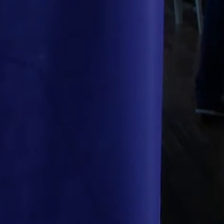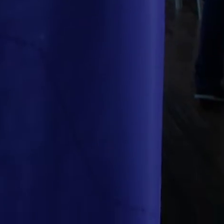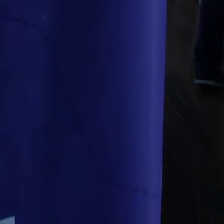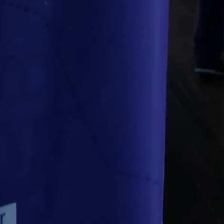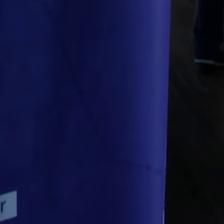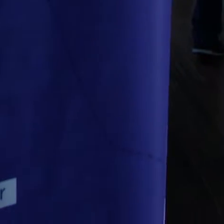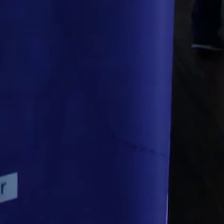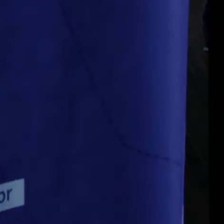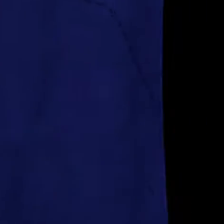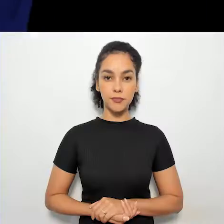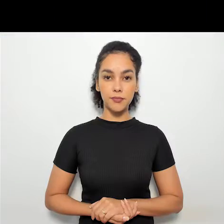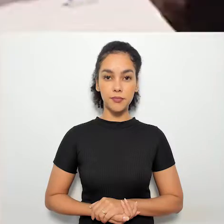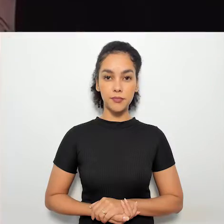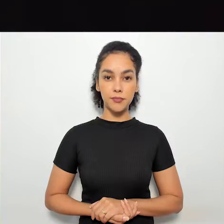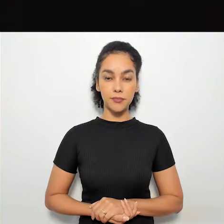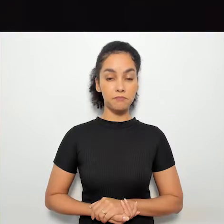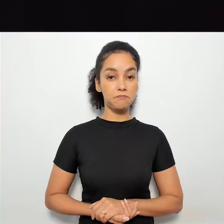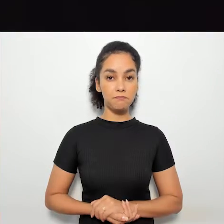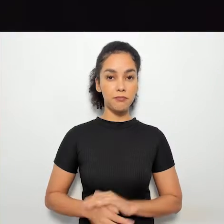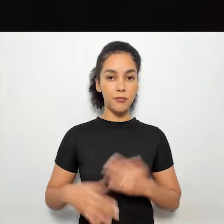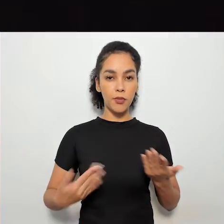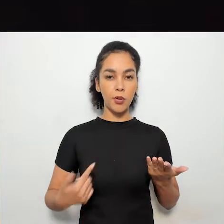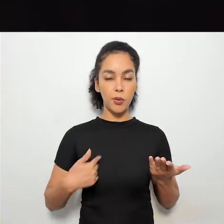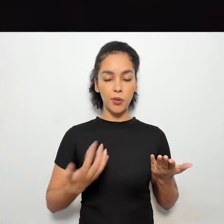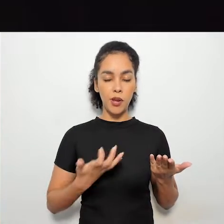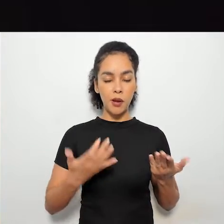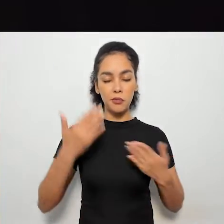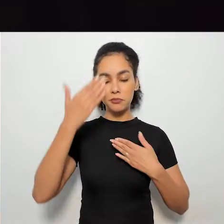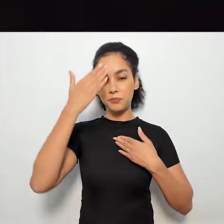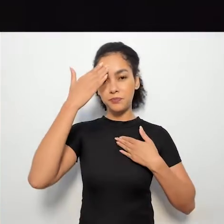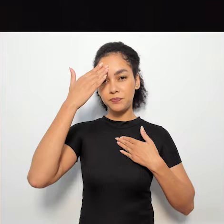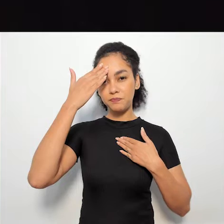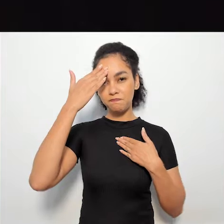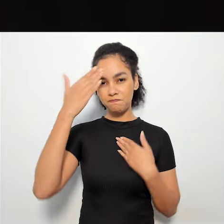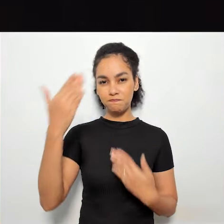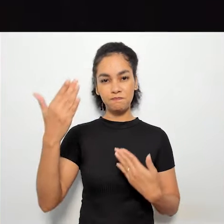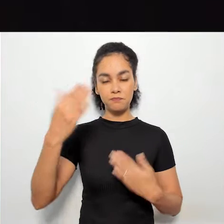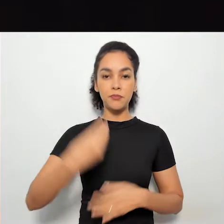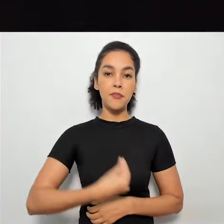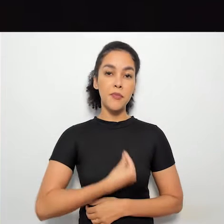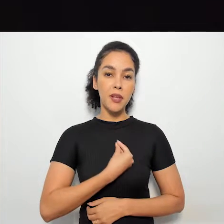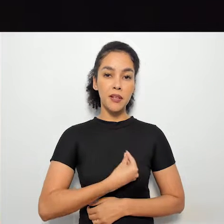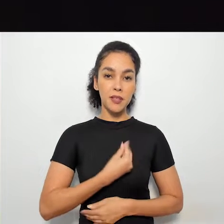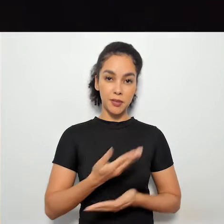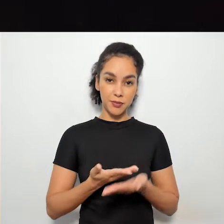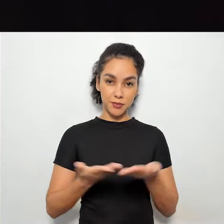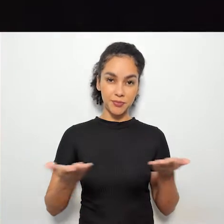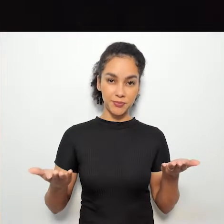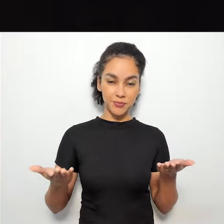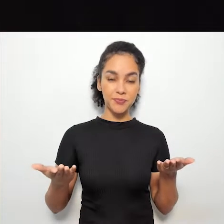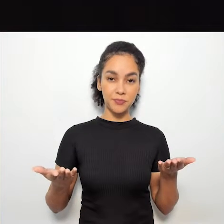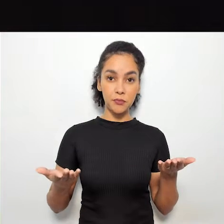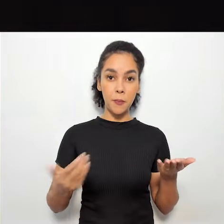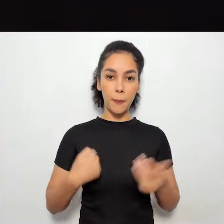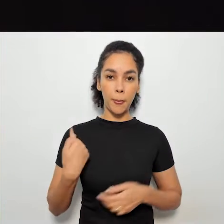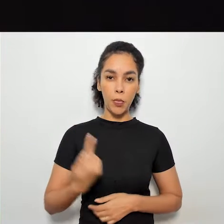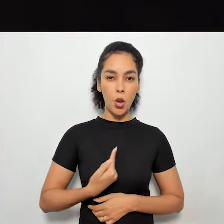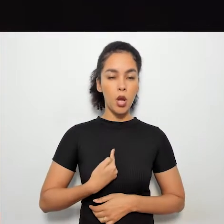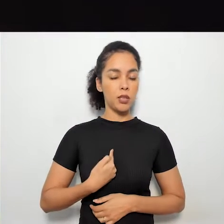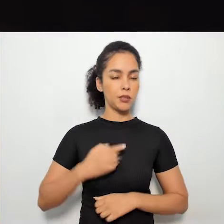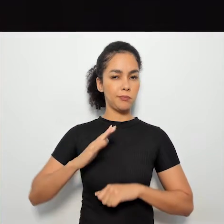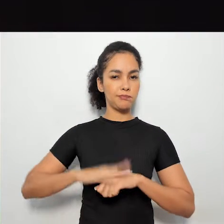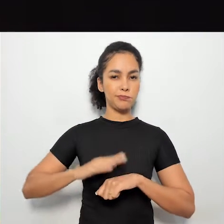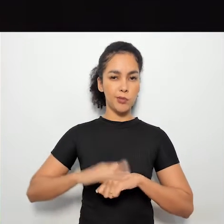Eu queria agradecer a presença dos senhores, o que nós estamos